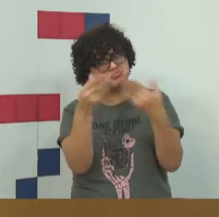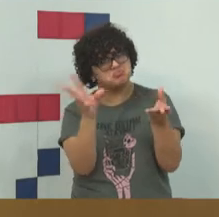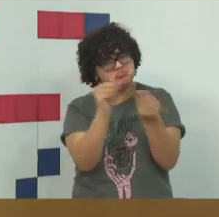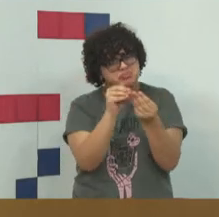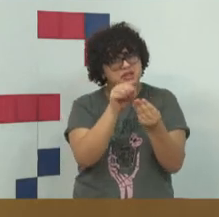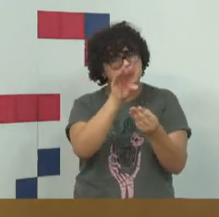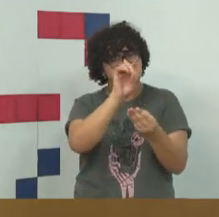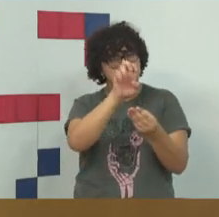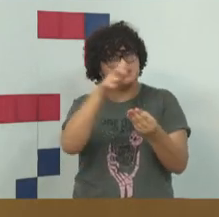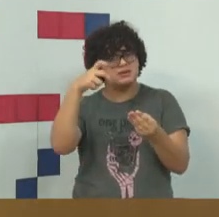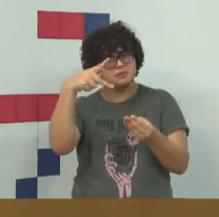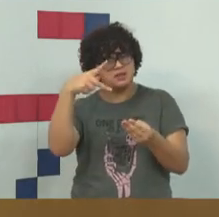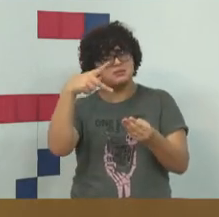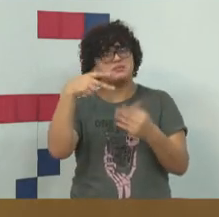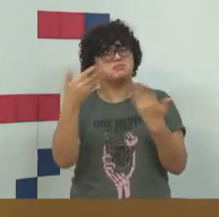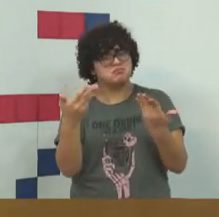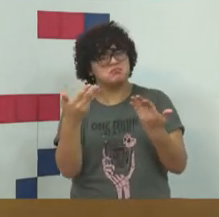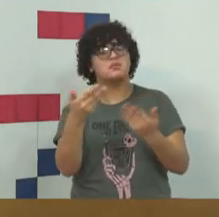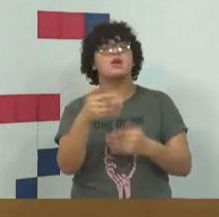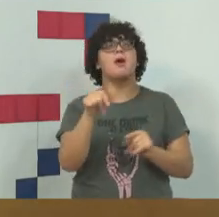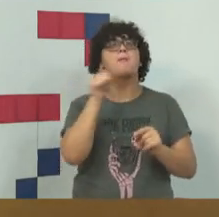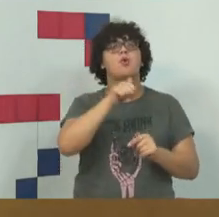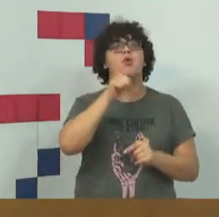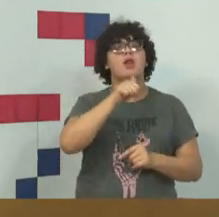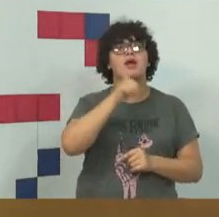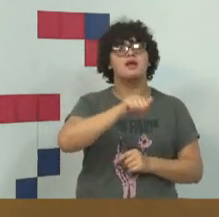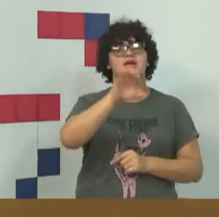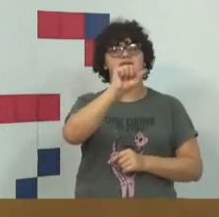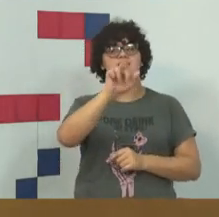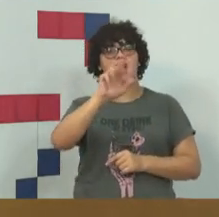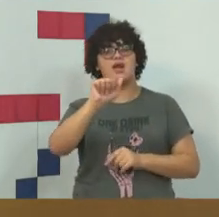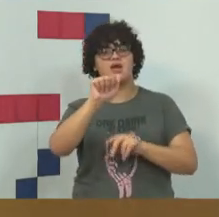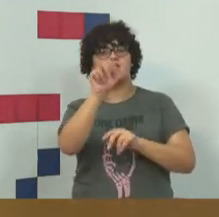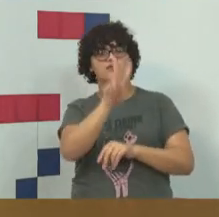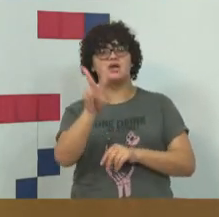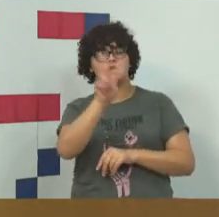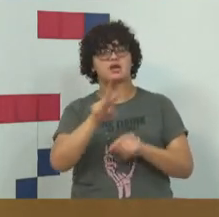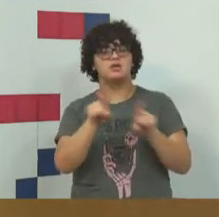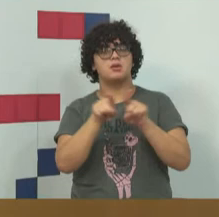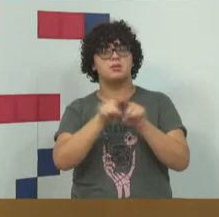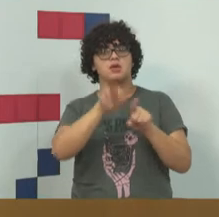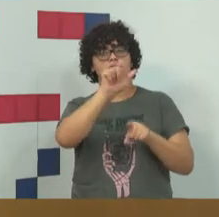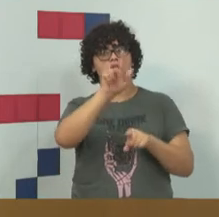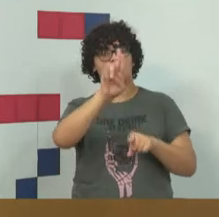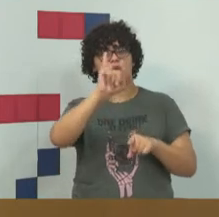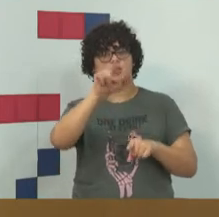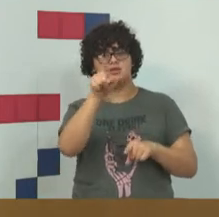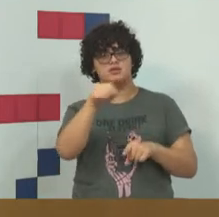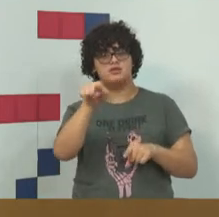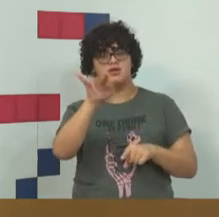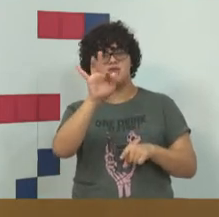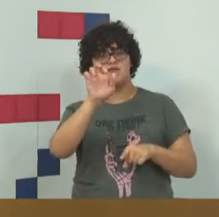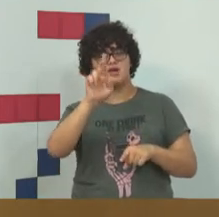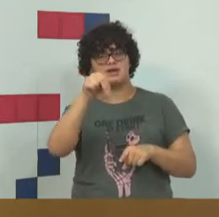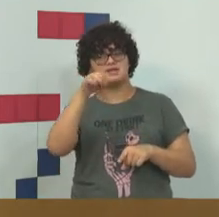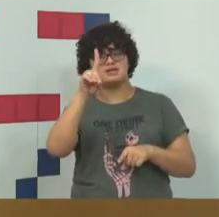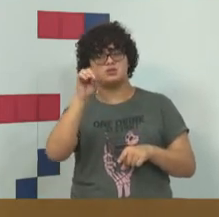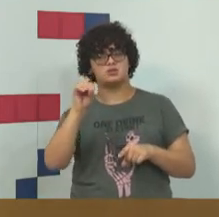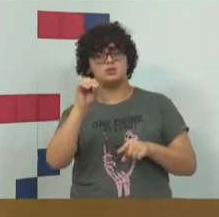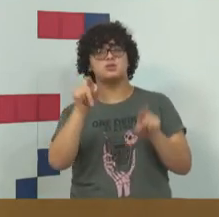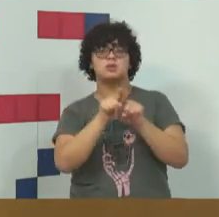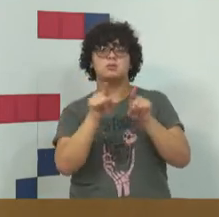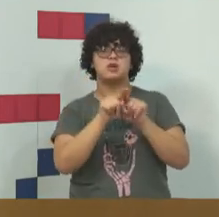A Sara da Vergueiro e o Luiz Fernando da Vila Prudente também falam de Deep Web e a pergunta é como descobrir